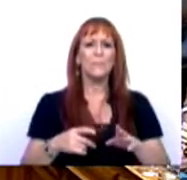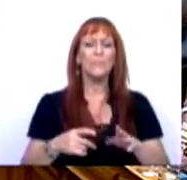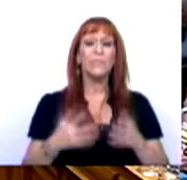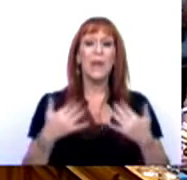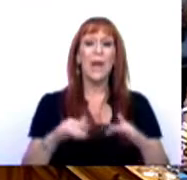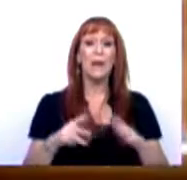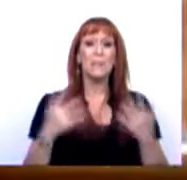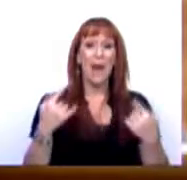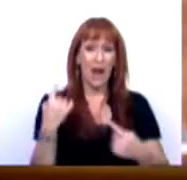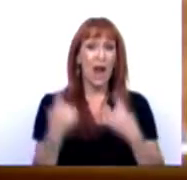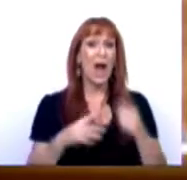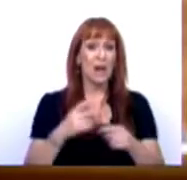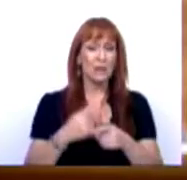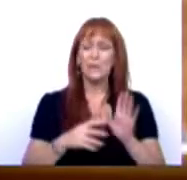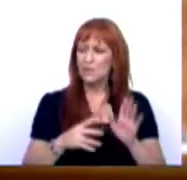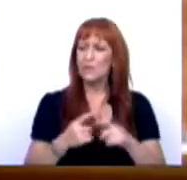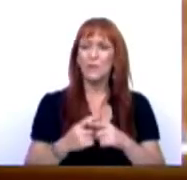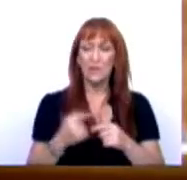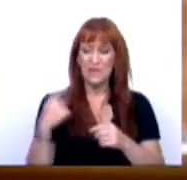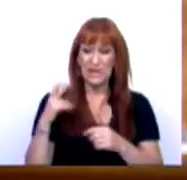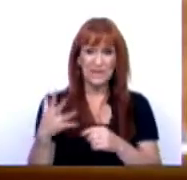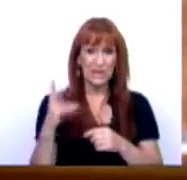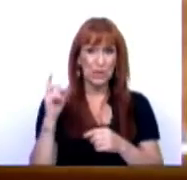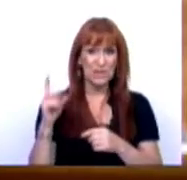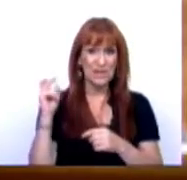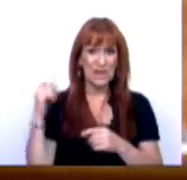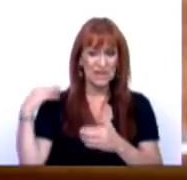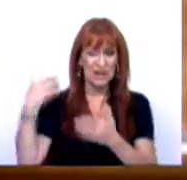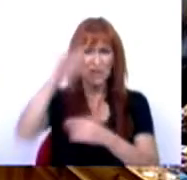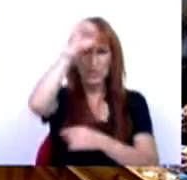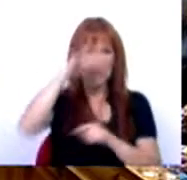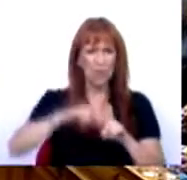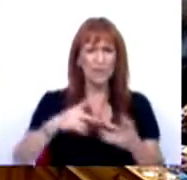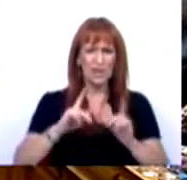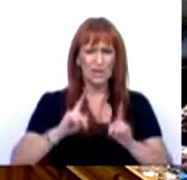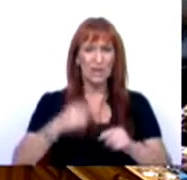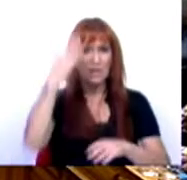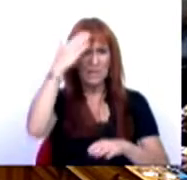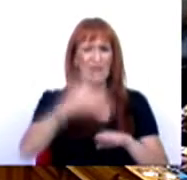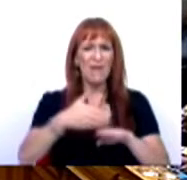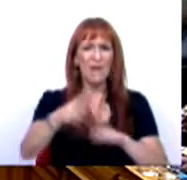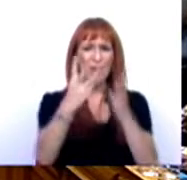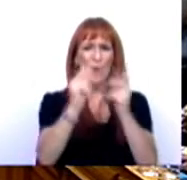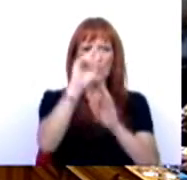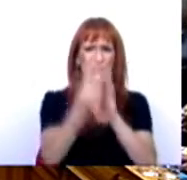Mas ainda há um ano passado, passados estes 5 ou 6 anos, ainda em janeiro deste ano, pré-enunciavam o Orçamento de Ratificativo?